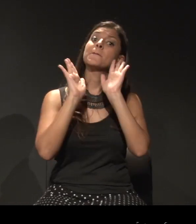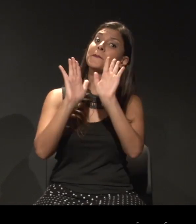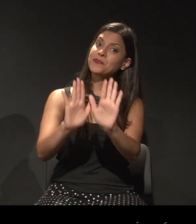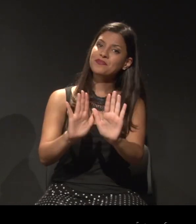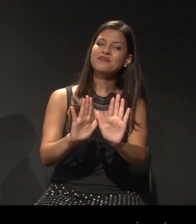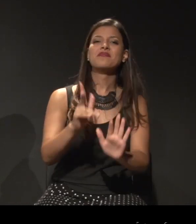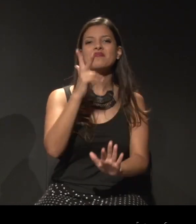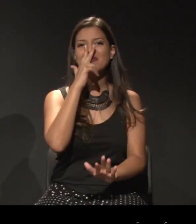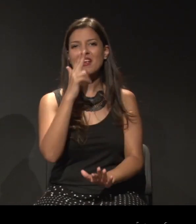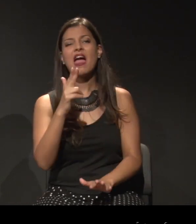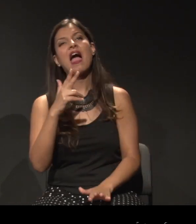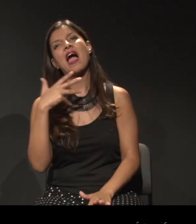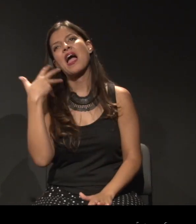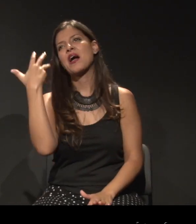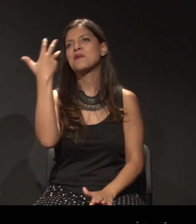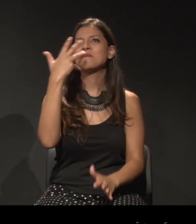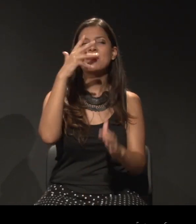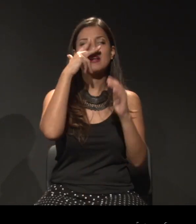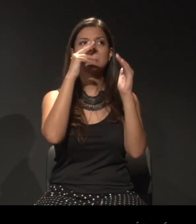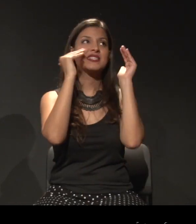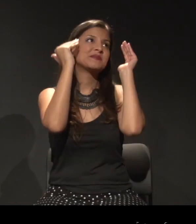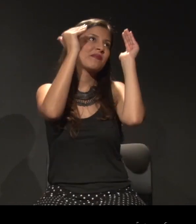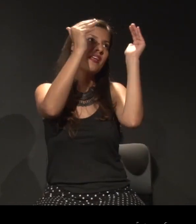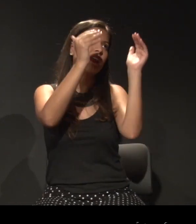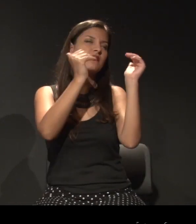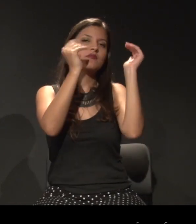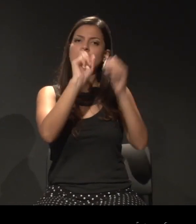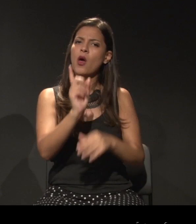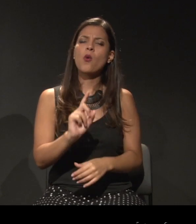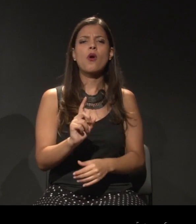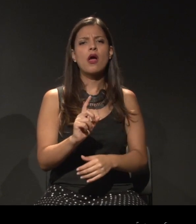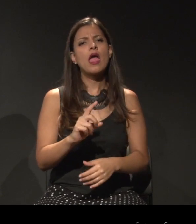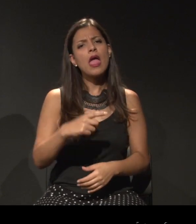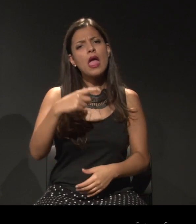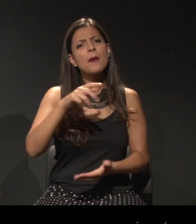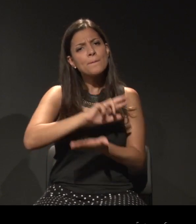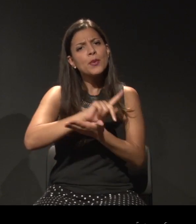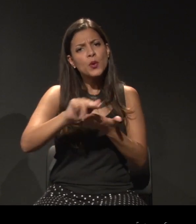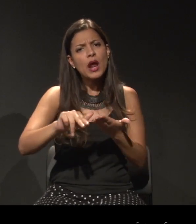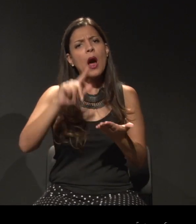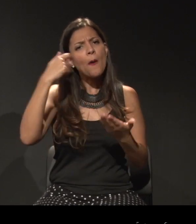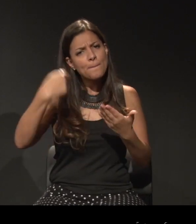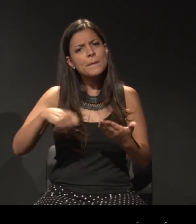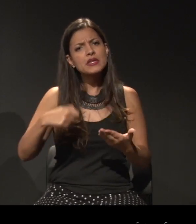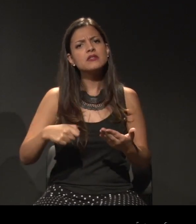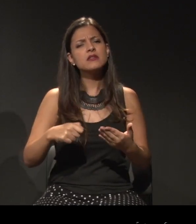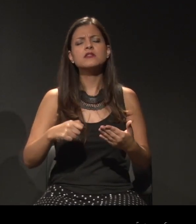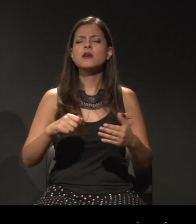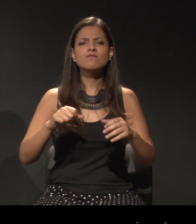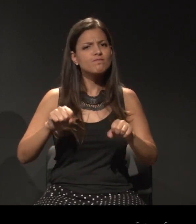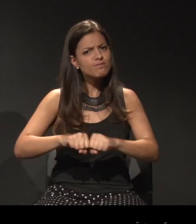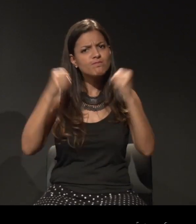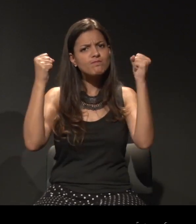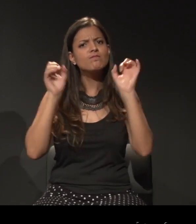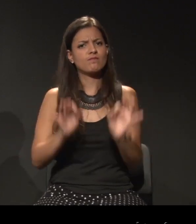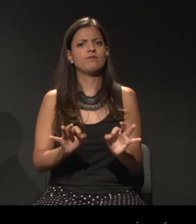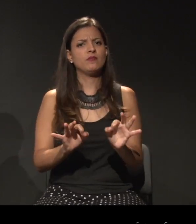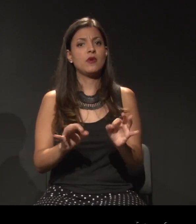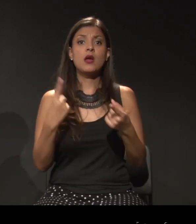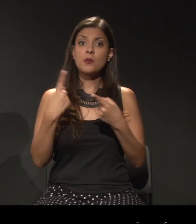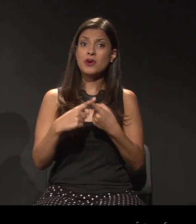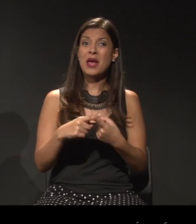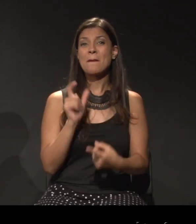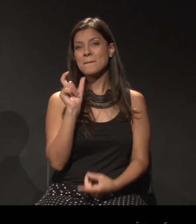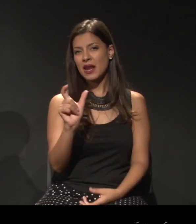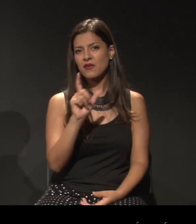não pode romantizar o respeito. O respeito, não. Se é para ser plural, tem que radicalizar. Porque até a palavra diversidade também é outra